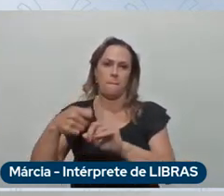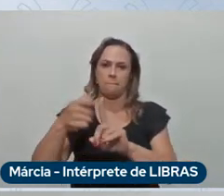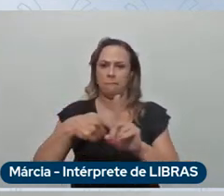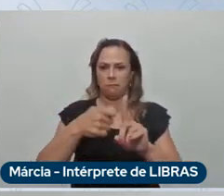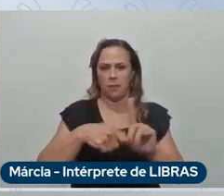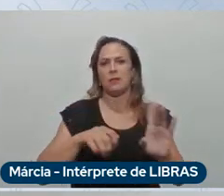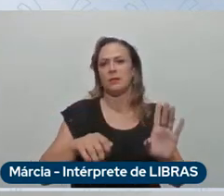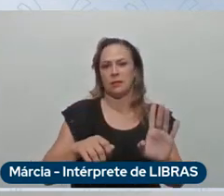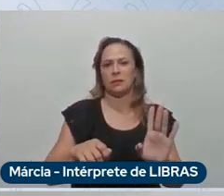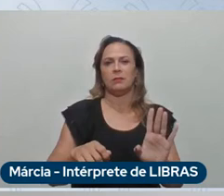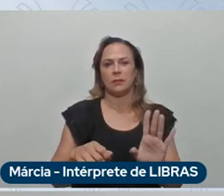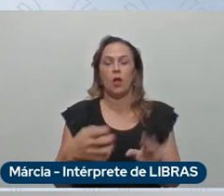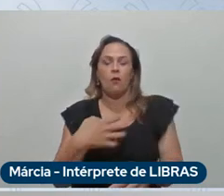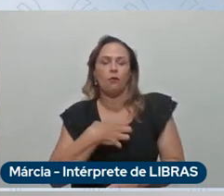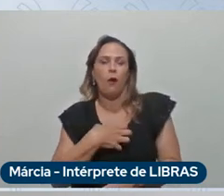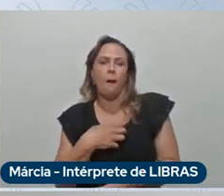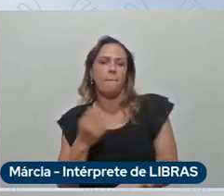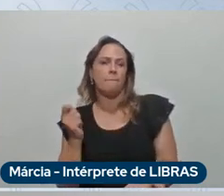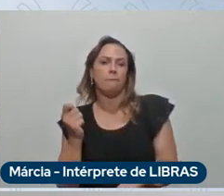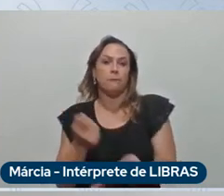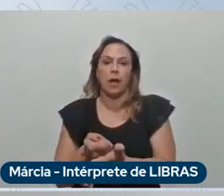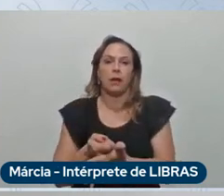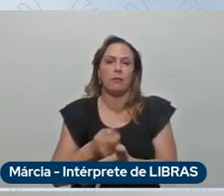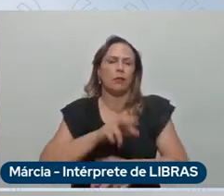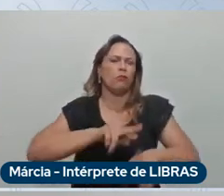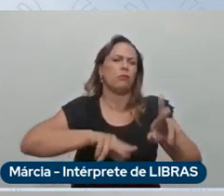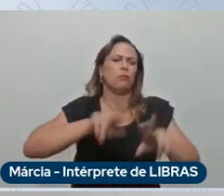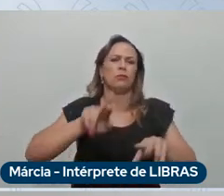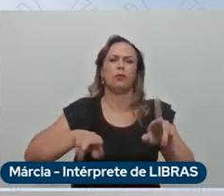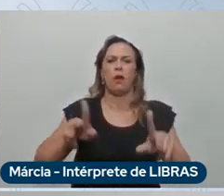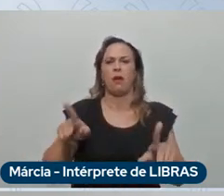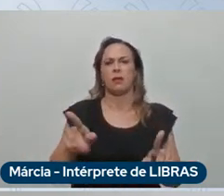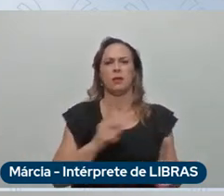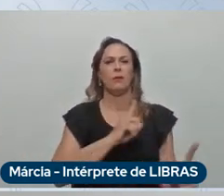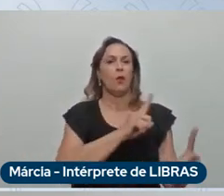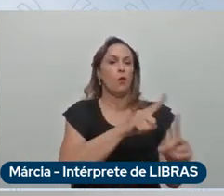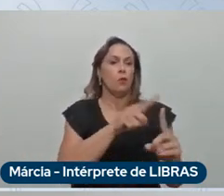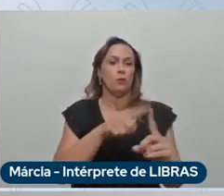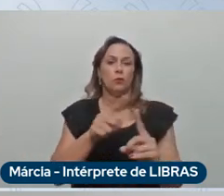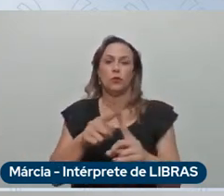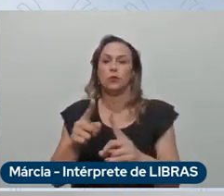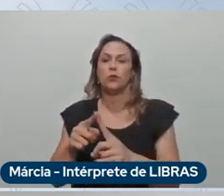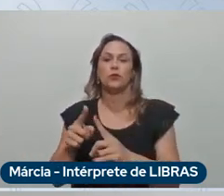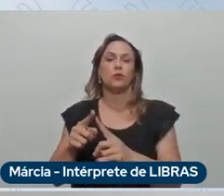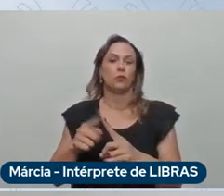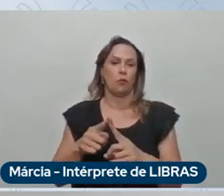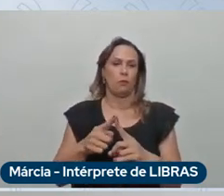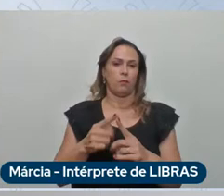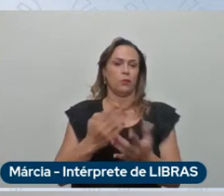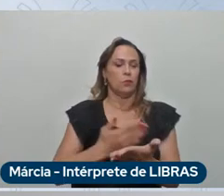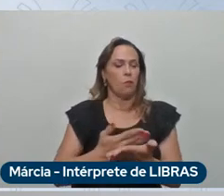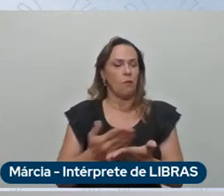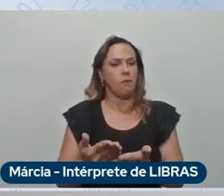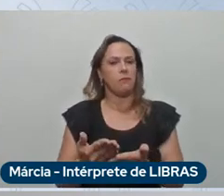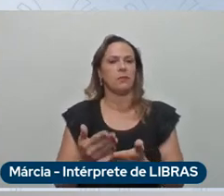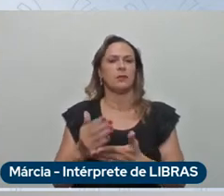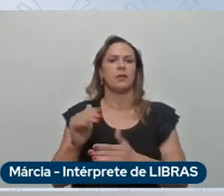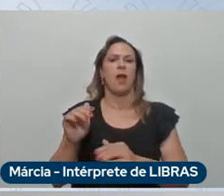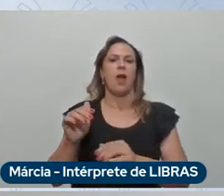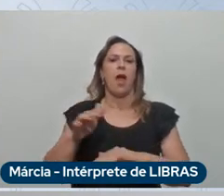claramente tipologias de abordagem no mercado automotivo que são necessárias porque